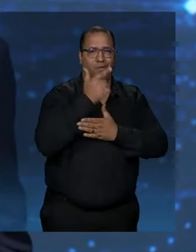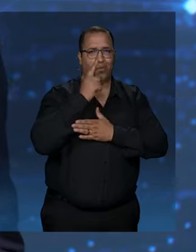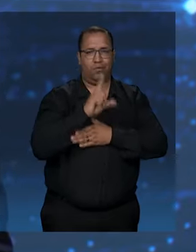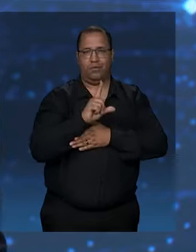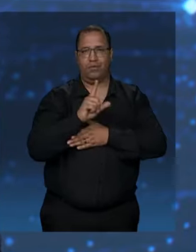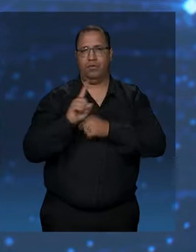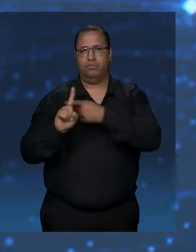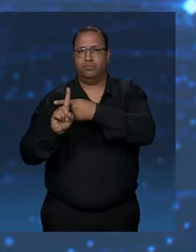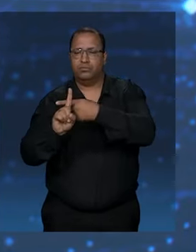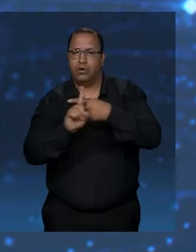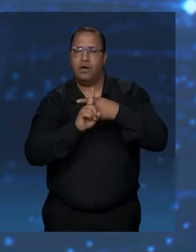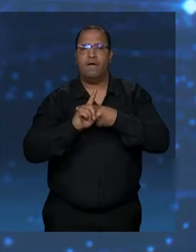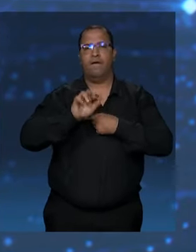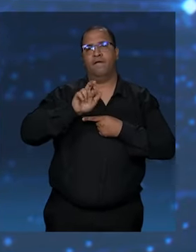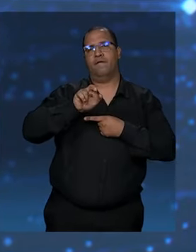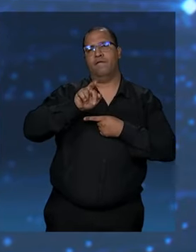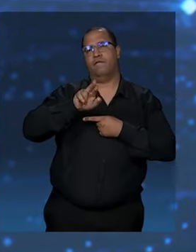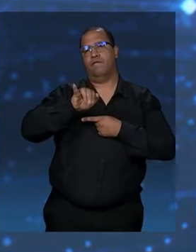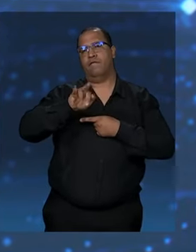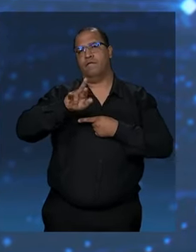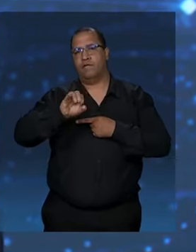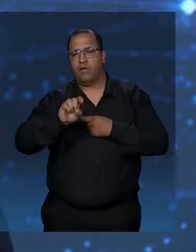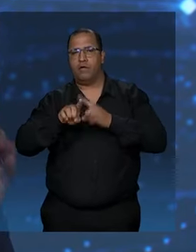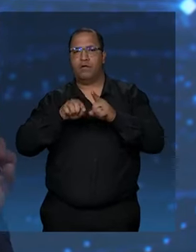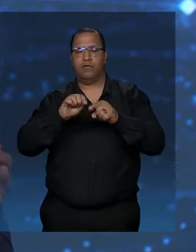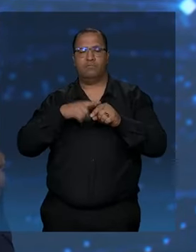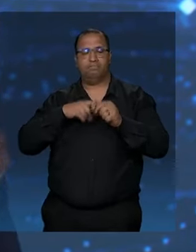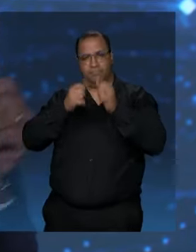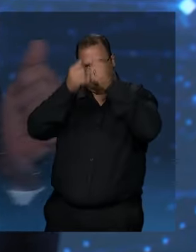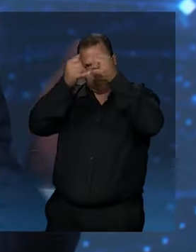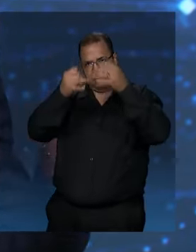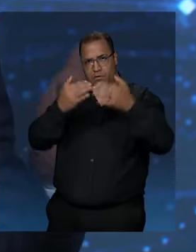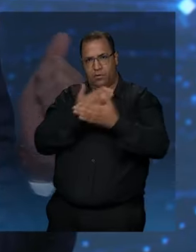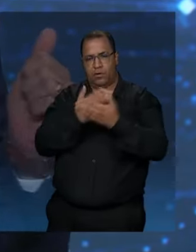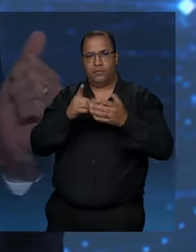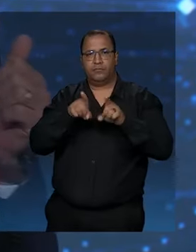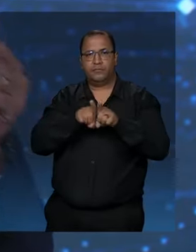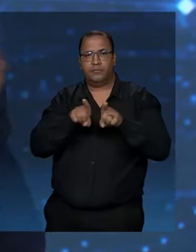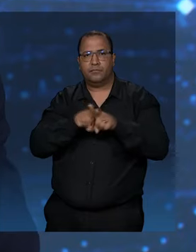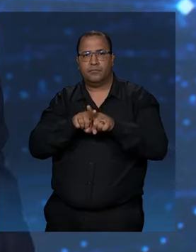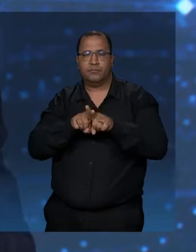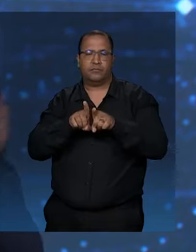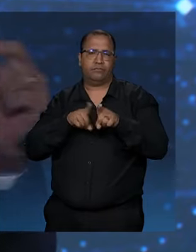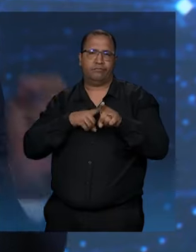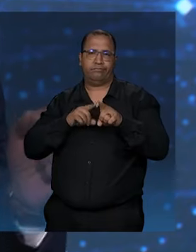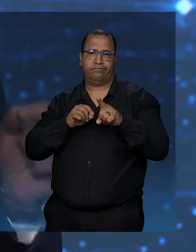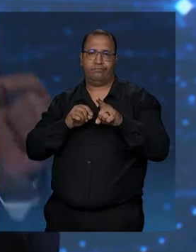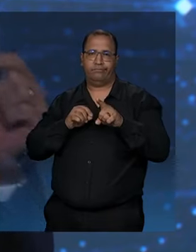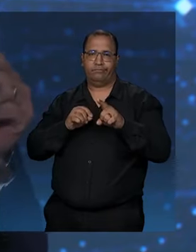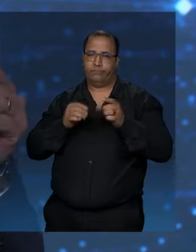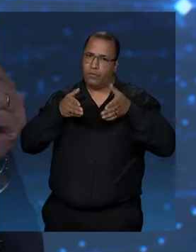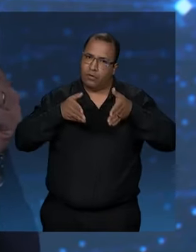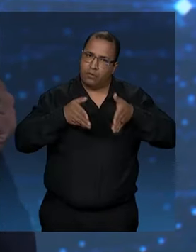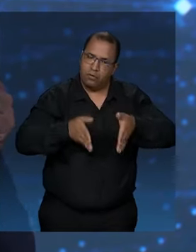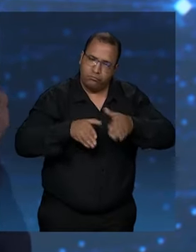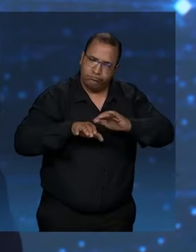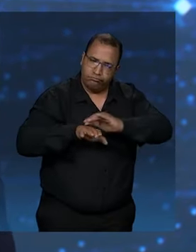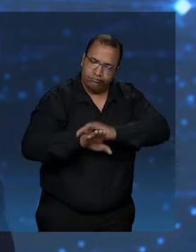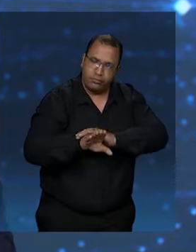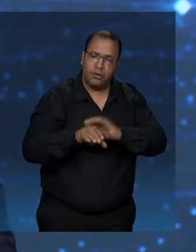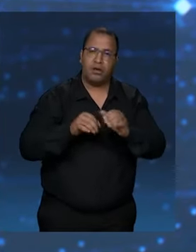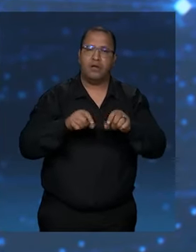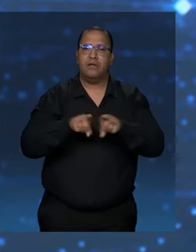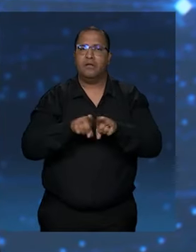fazer essa concessão, deixando muito claro lá de que os enterros sociais devem ter um